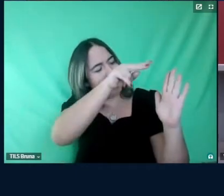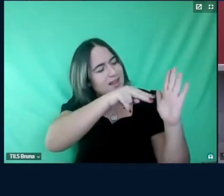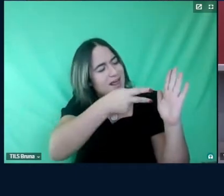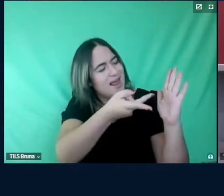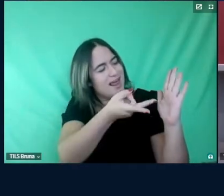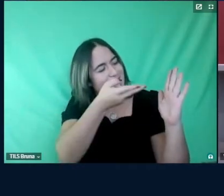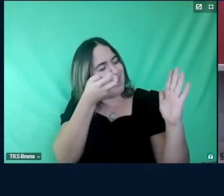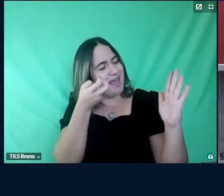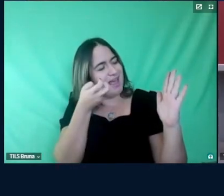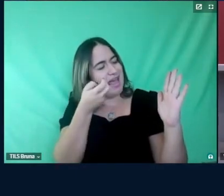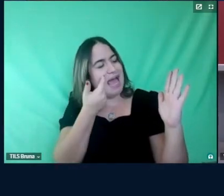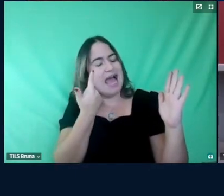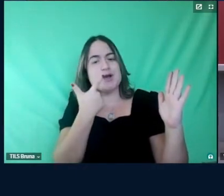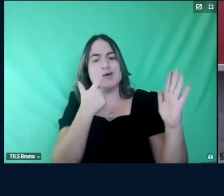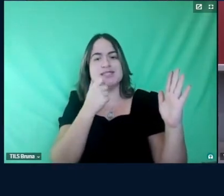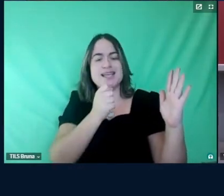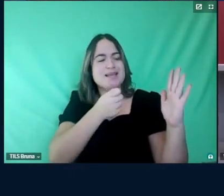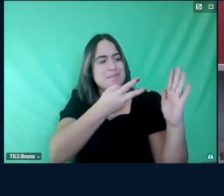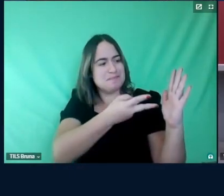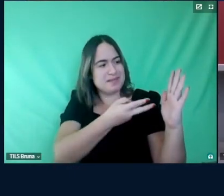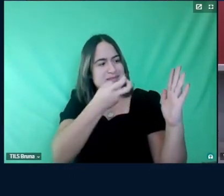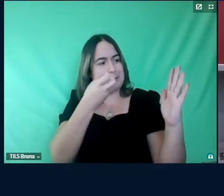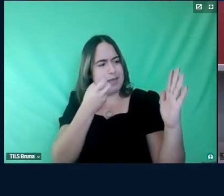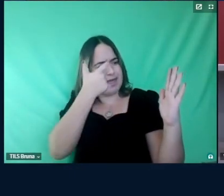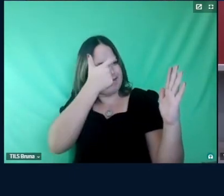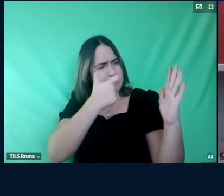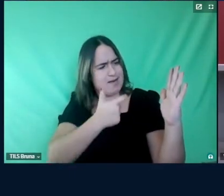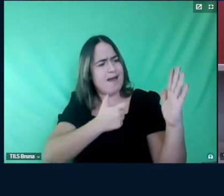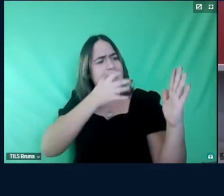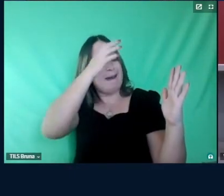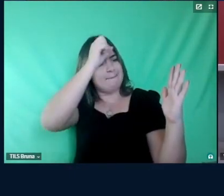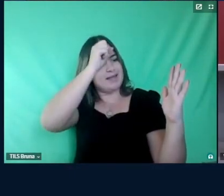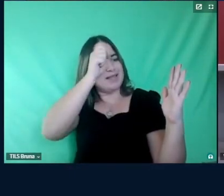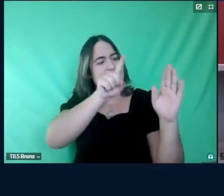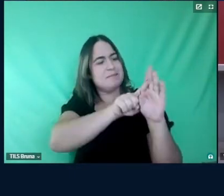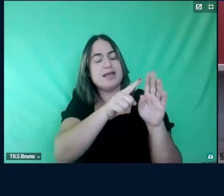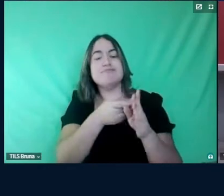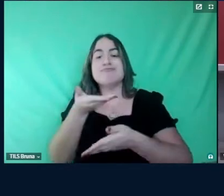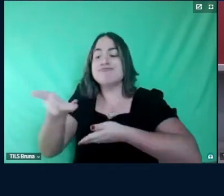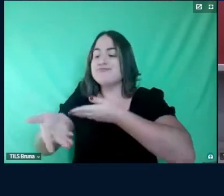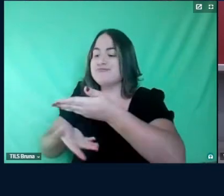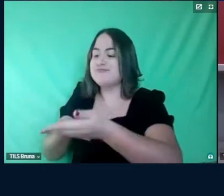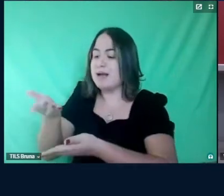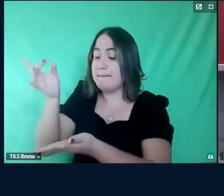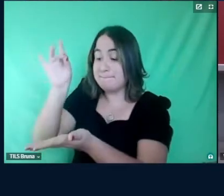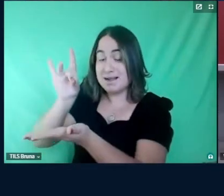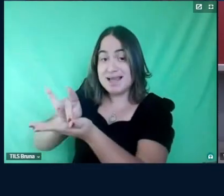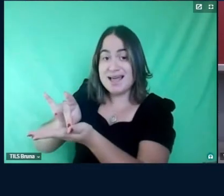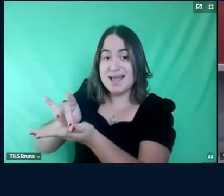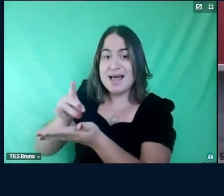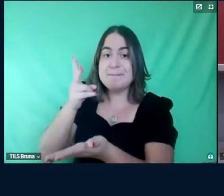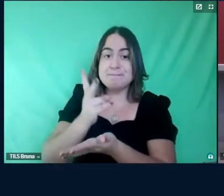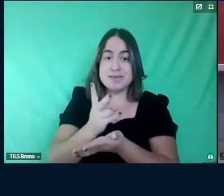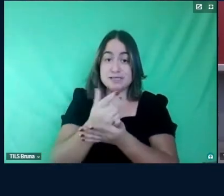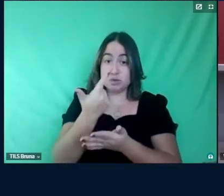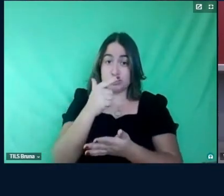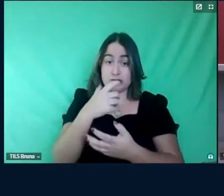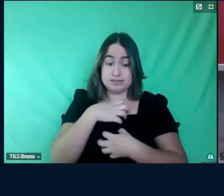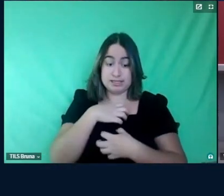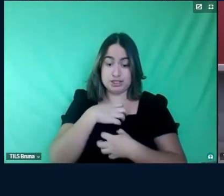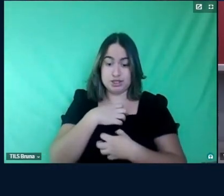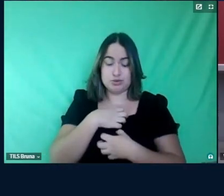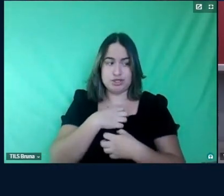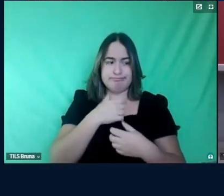se encontrar se ver aprender e aplicar o que você fez mesmo não tendo esse sentido de replicabilidade dos